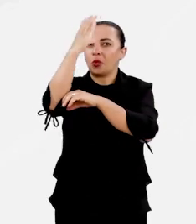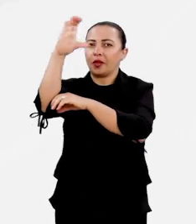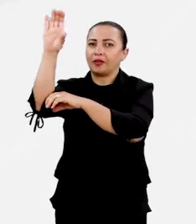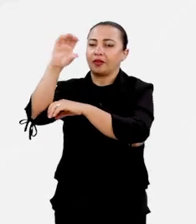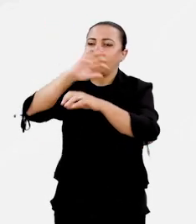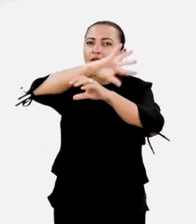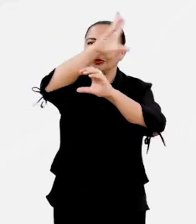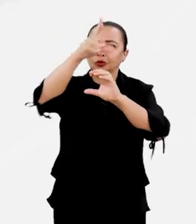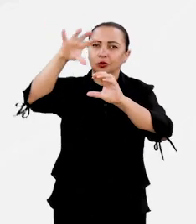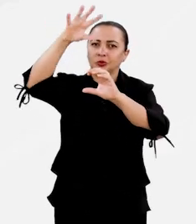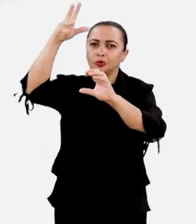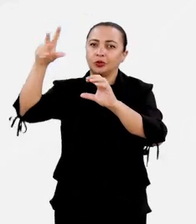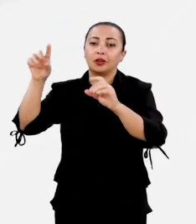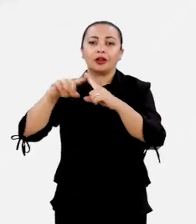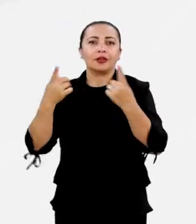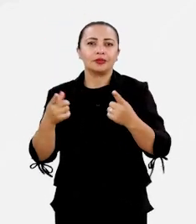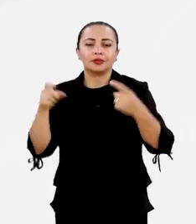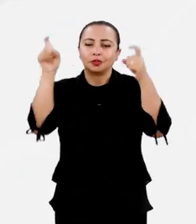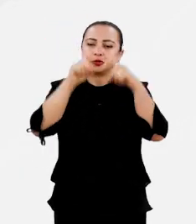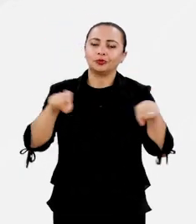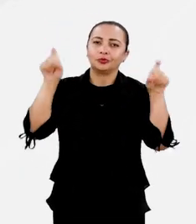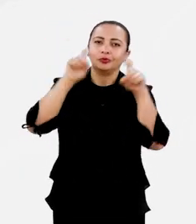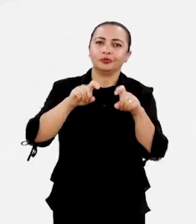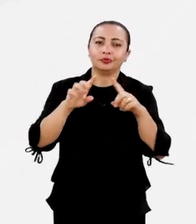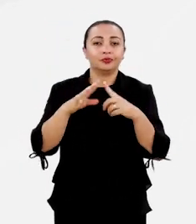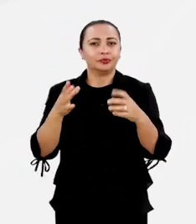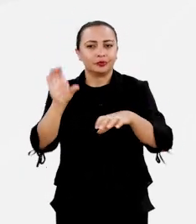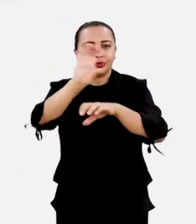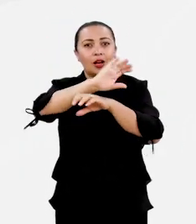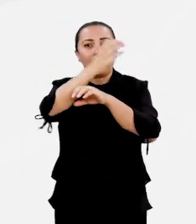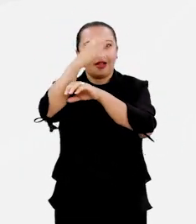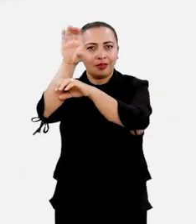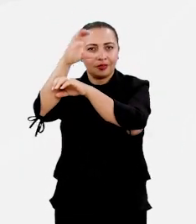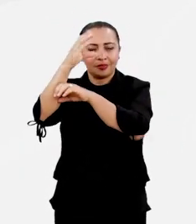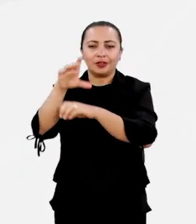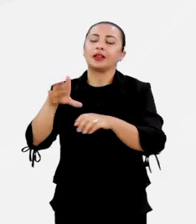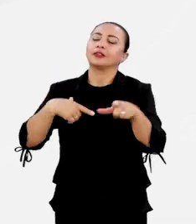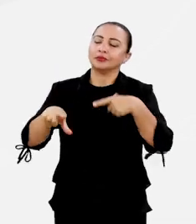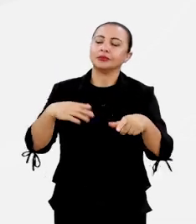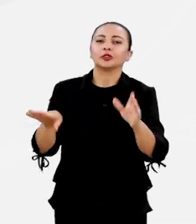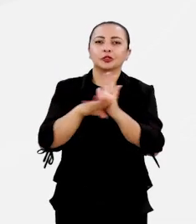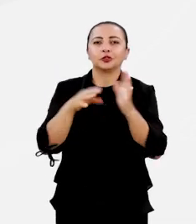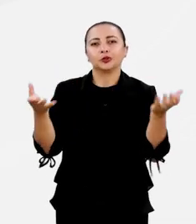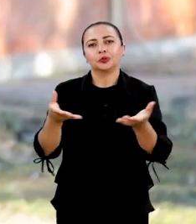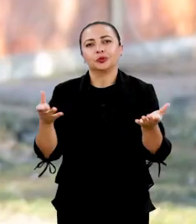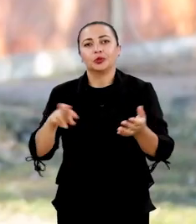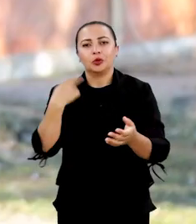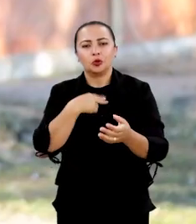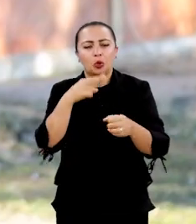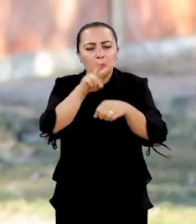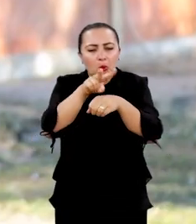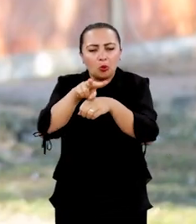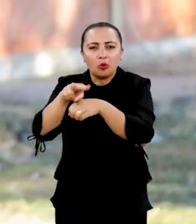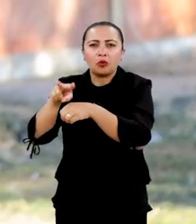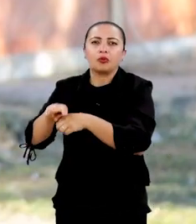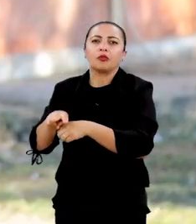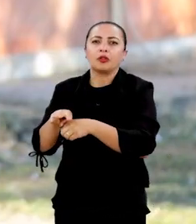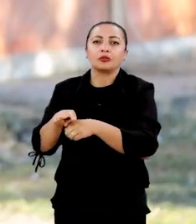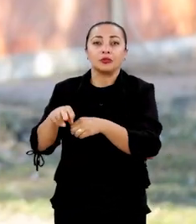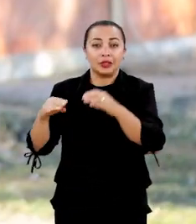dois radares ionosféricos, só que agora digital. E este radar funciona até hoje. Hoje, nós